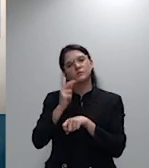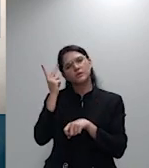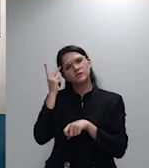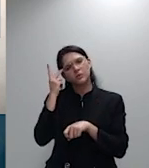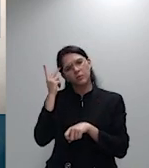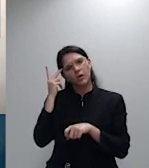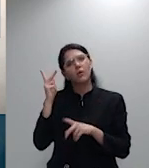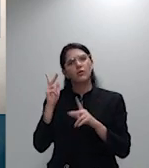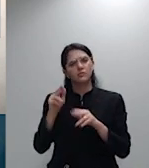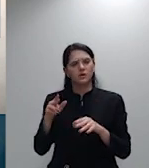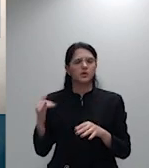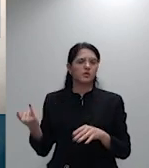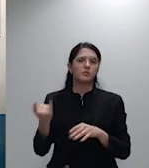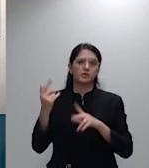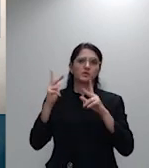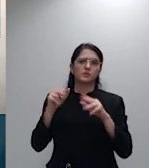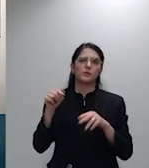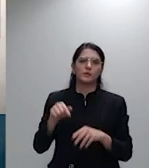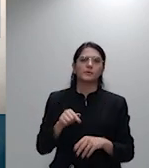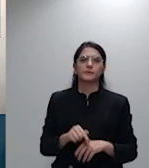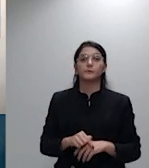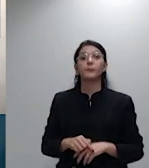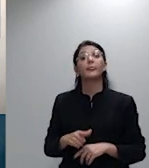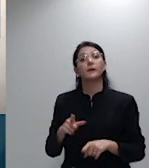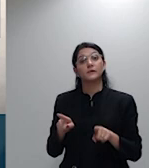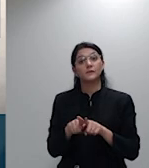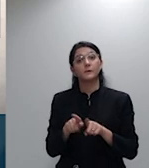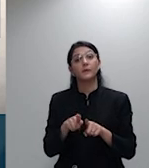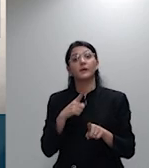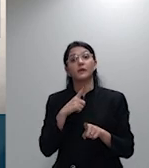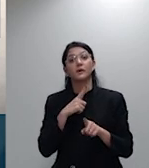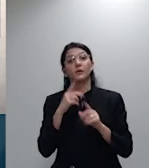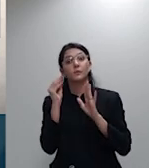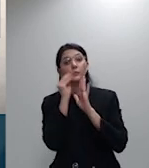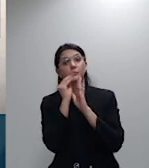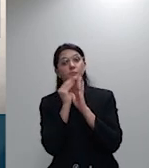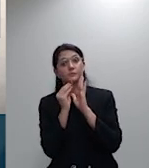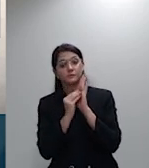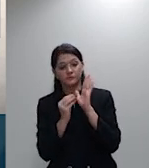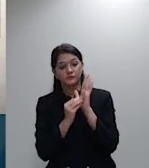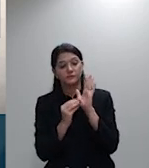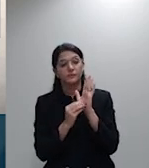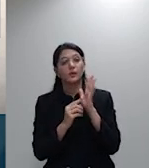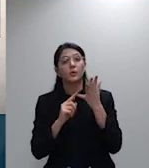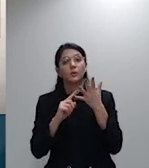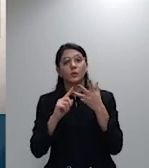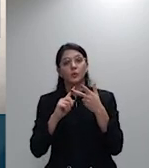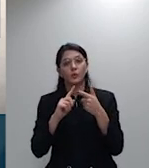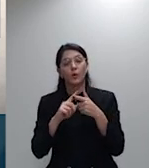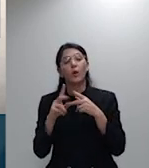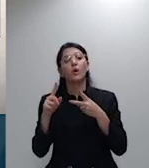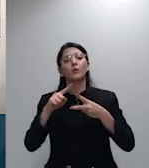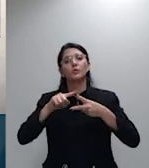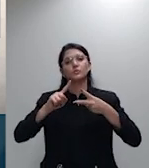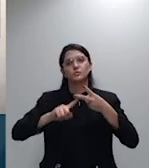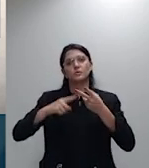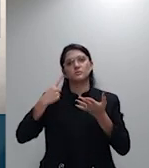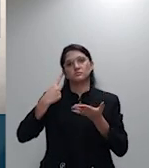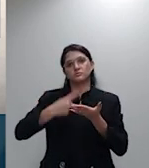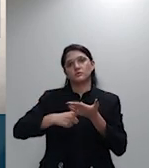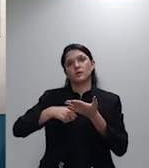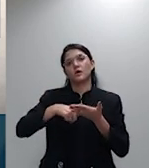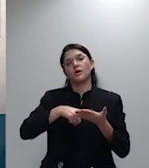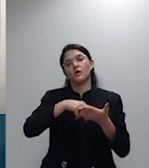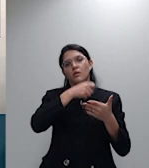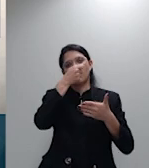transcrevo as inventas dos dois acordos não vou fazer a leitura naturalmente são inventas